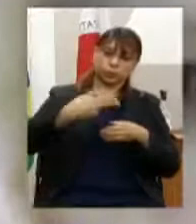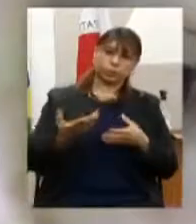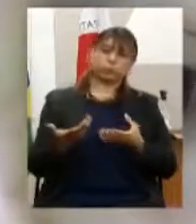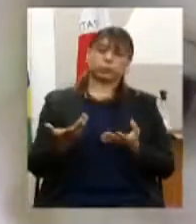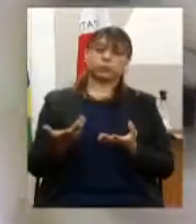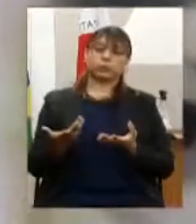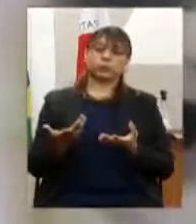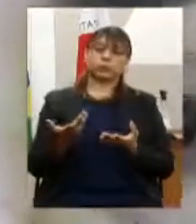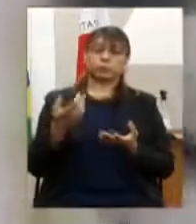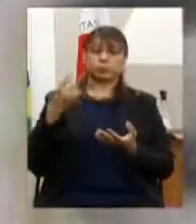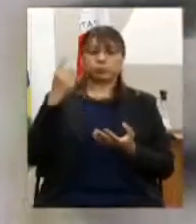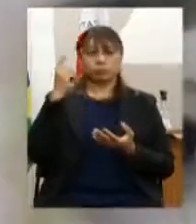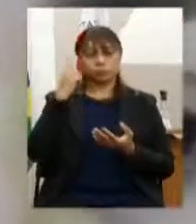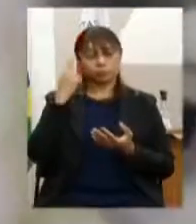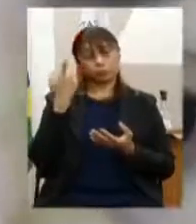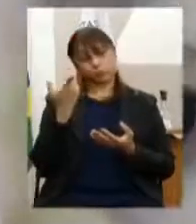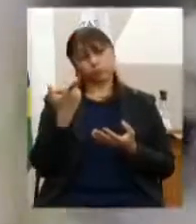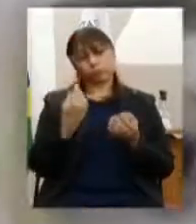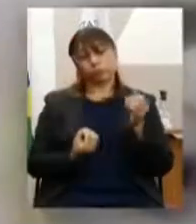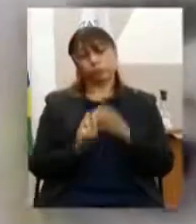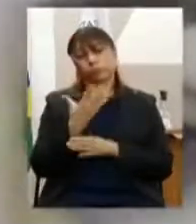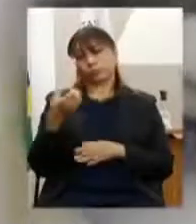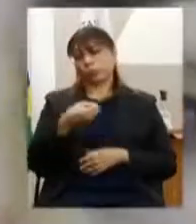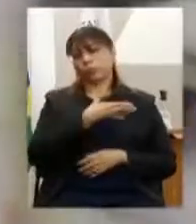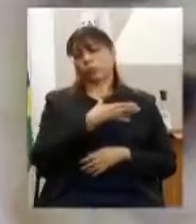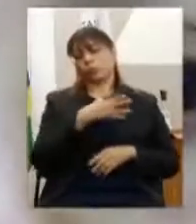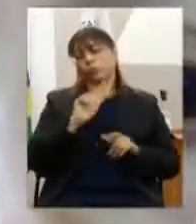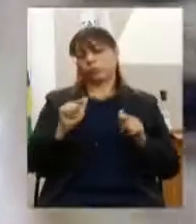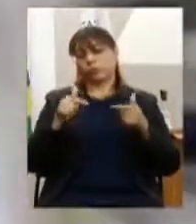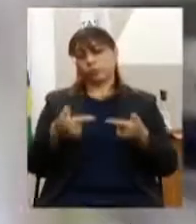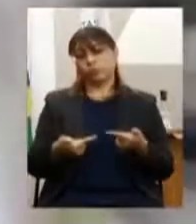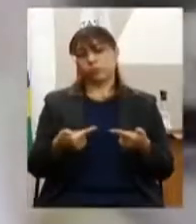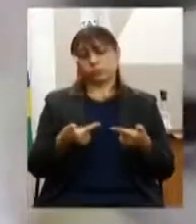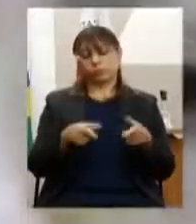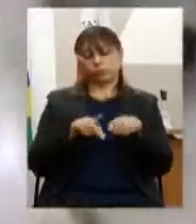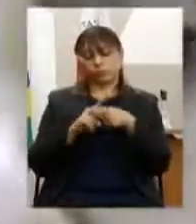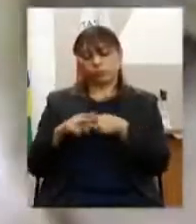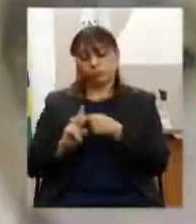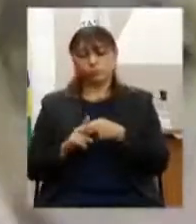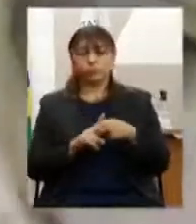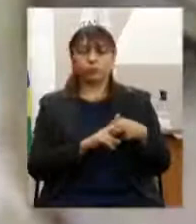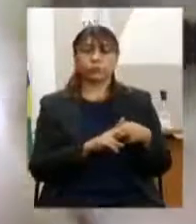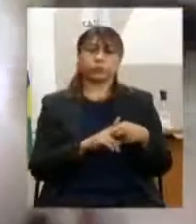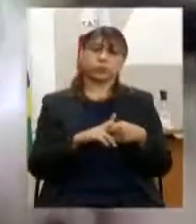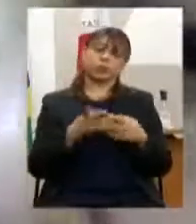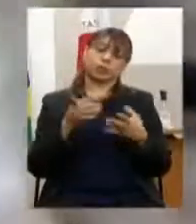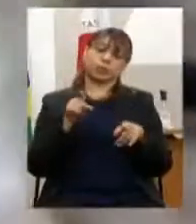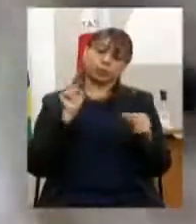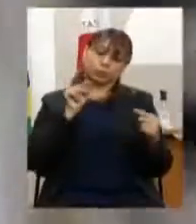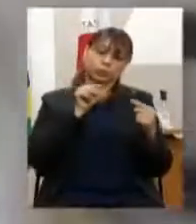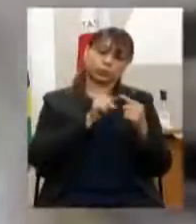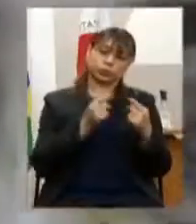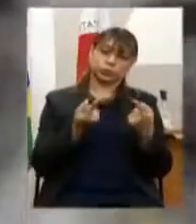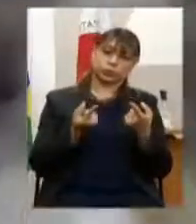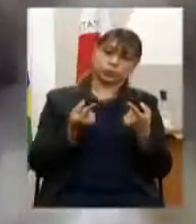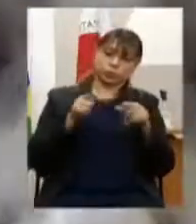criar a ação nova, alterar a finalidade de umas e alterar as metas físicas e financeiras de outras.